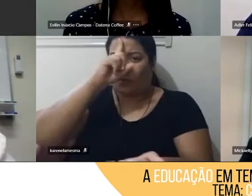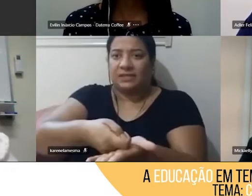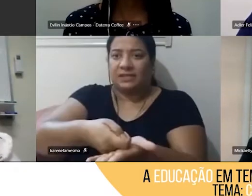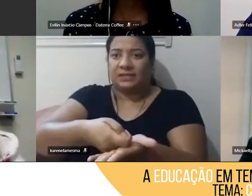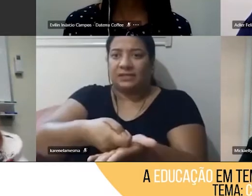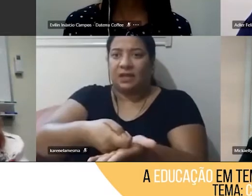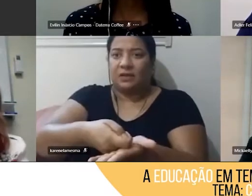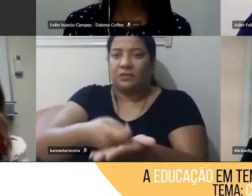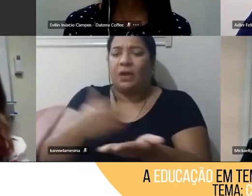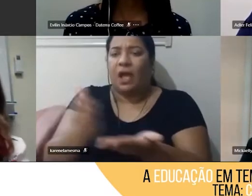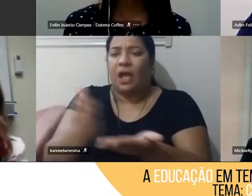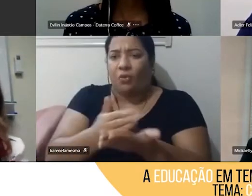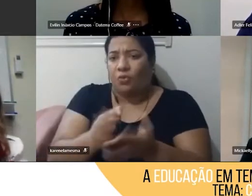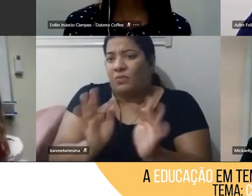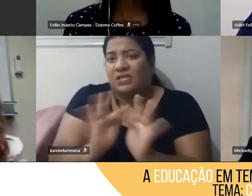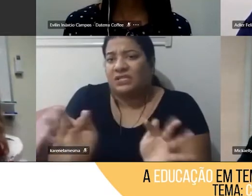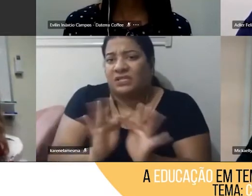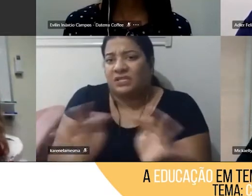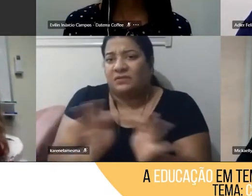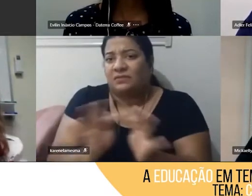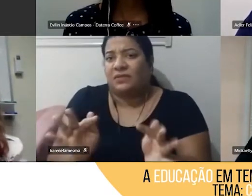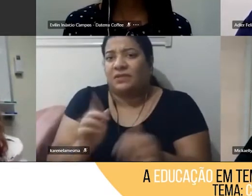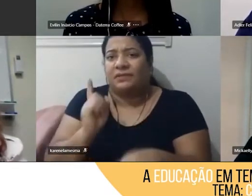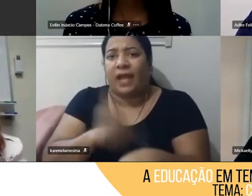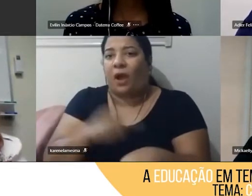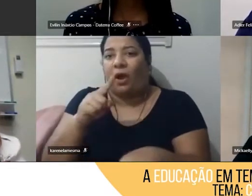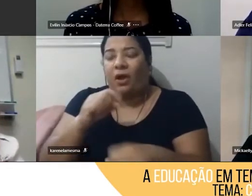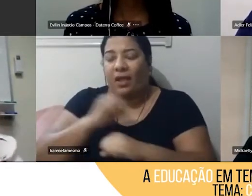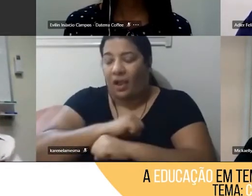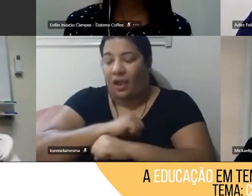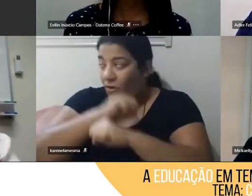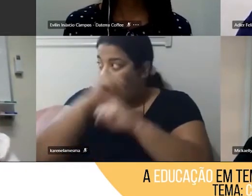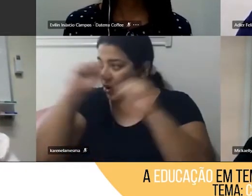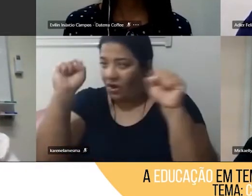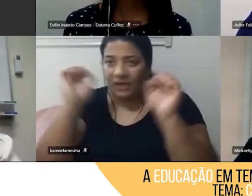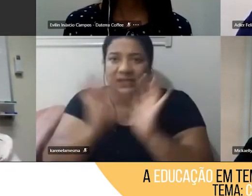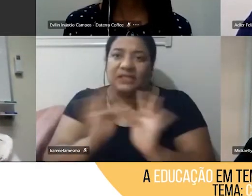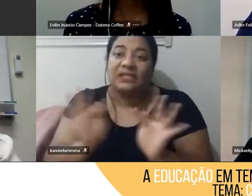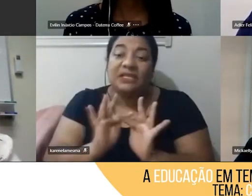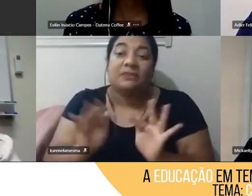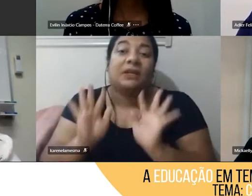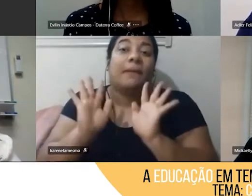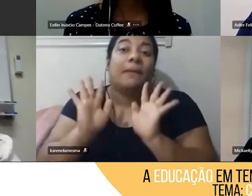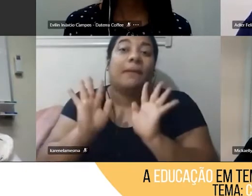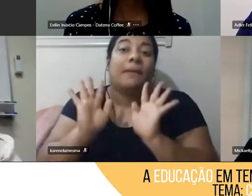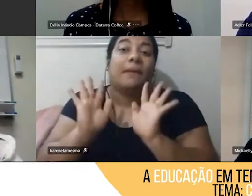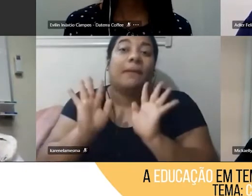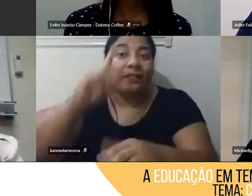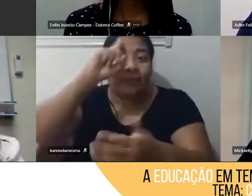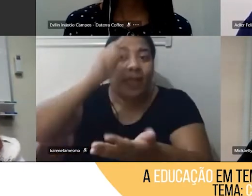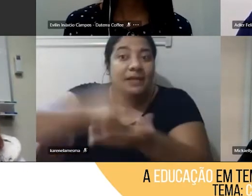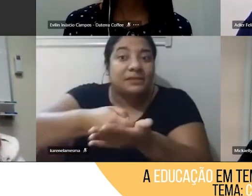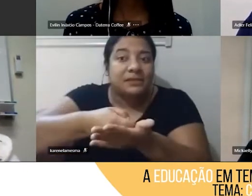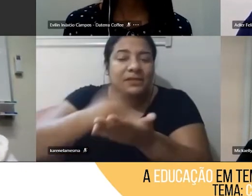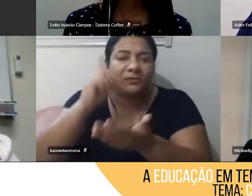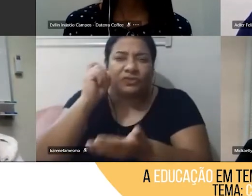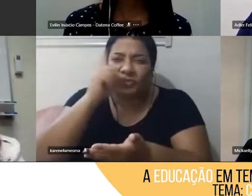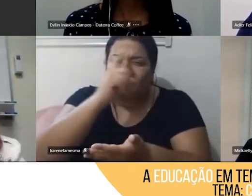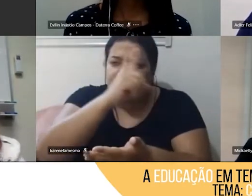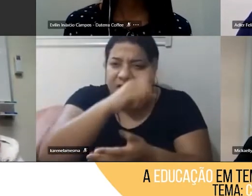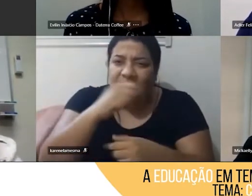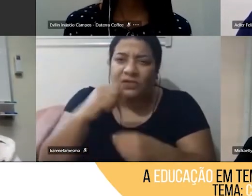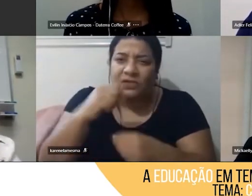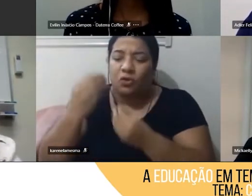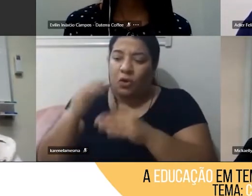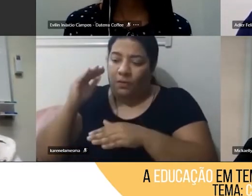simples, a gente toma decisão desde a hora que a gente acorda, mas e as decisões mais difíceis? Existe um passo a passo,